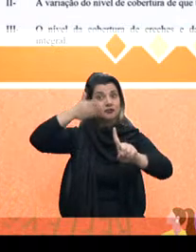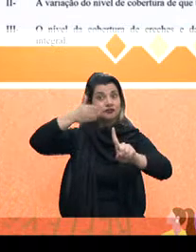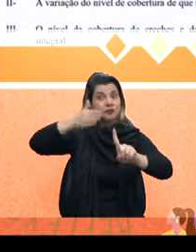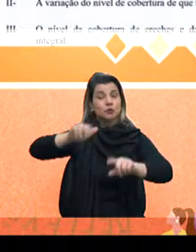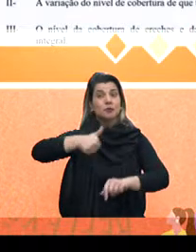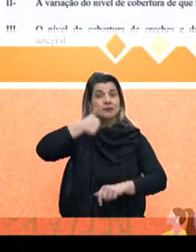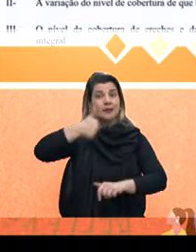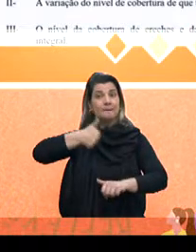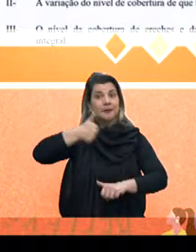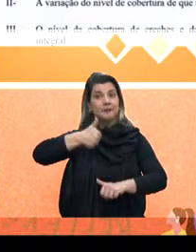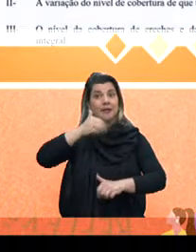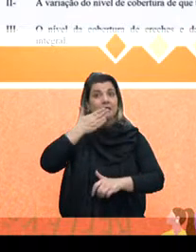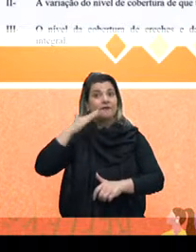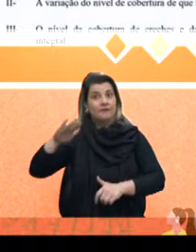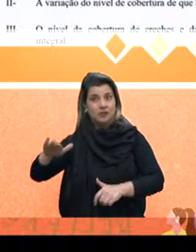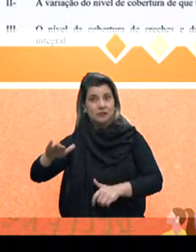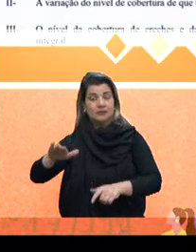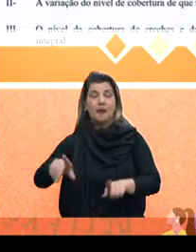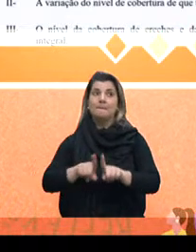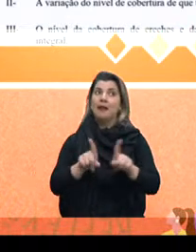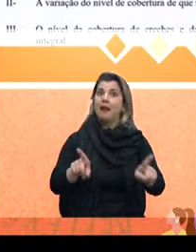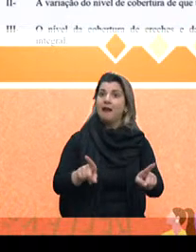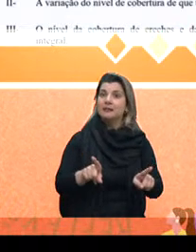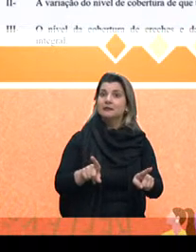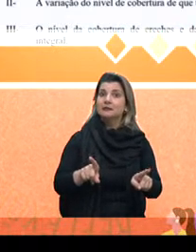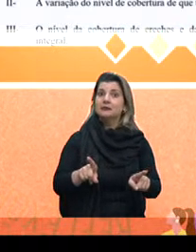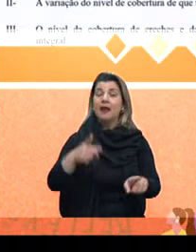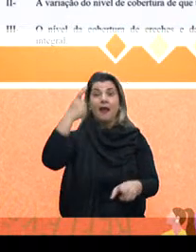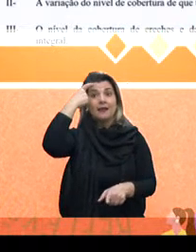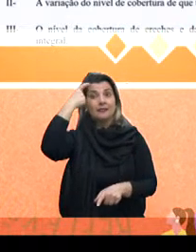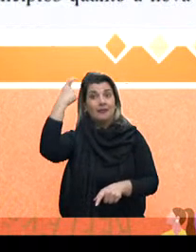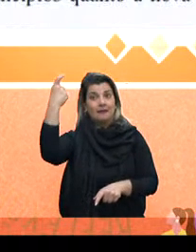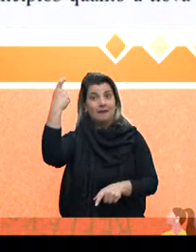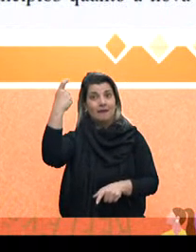da educação, mas também na primeira infância. Para isso, a ideia,